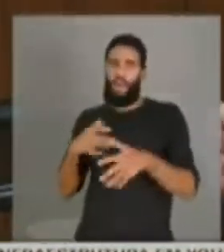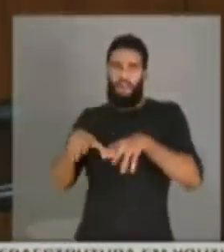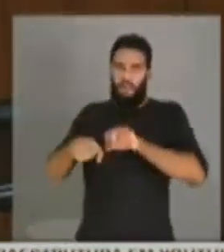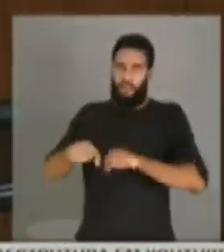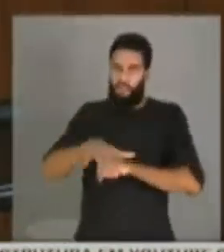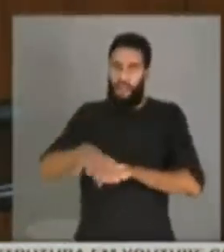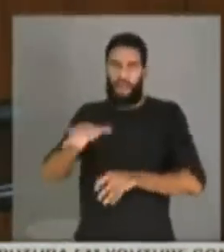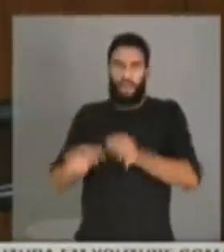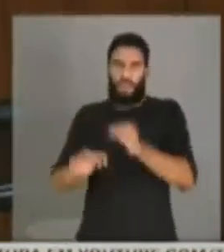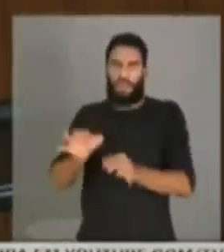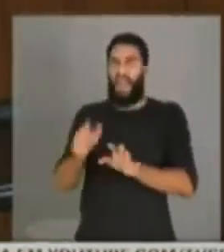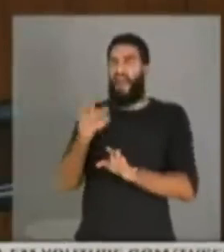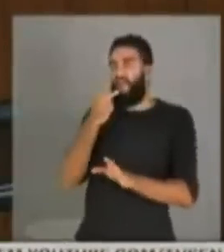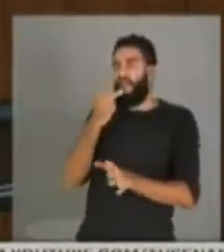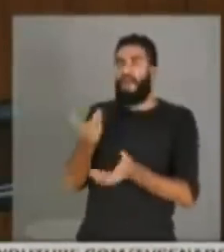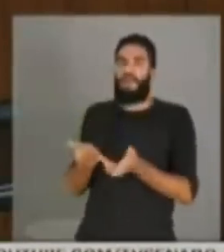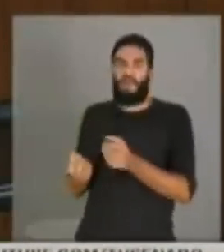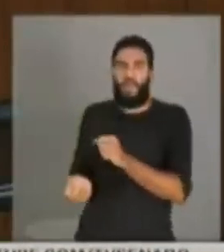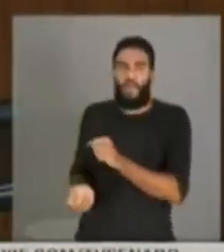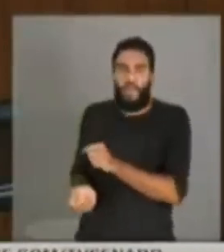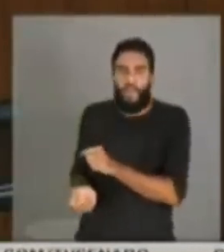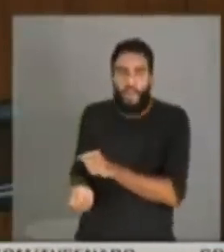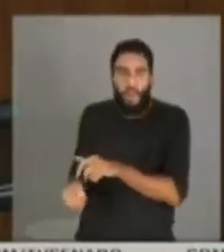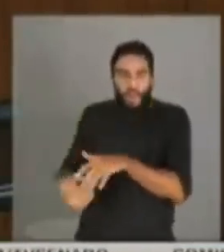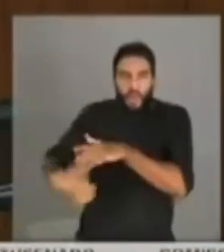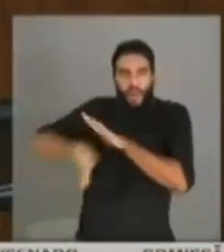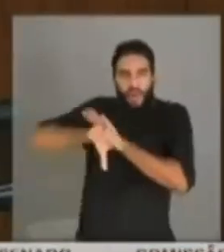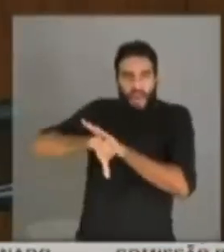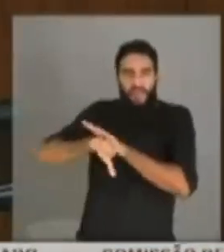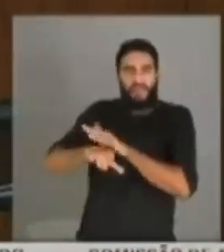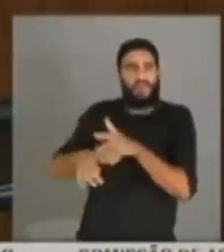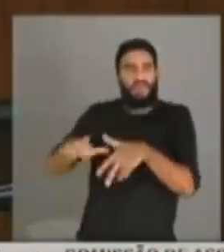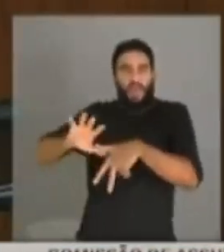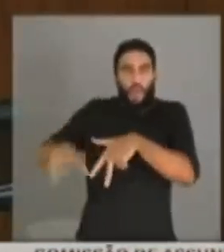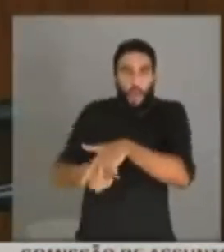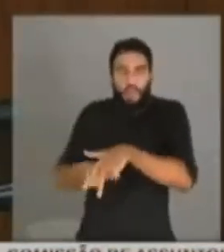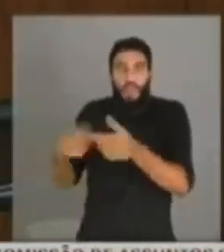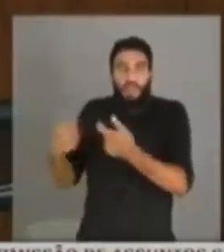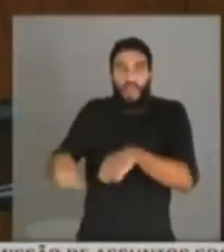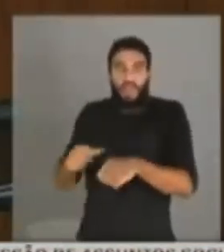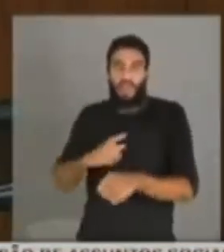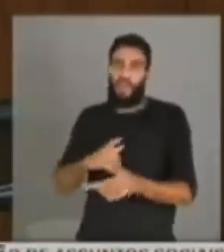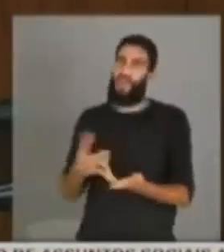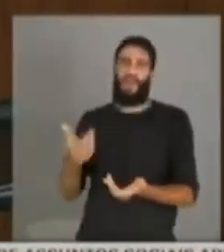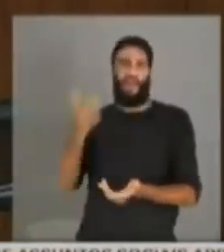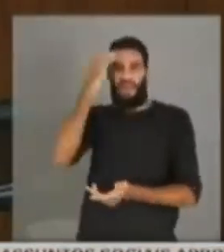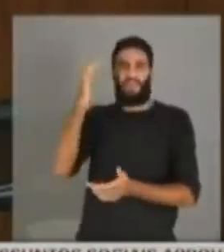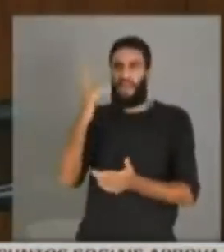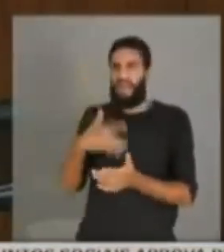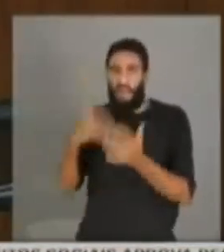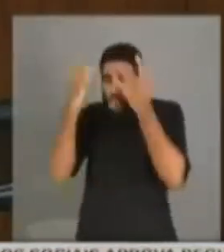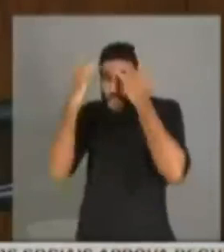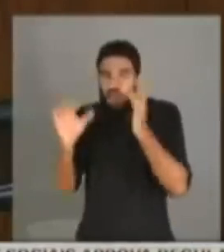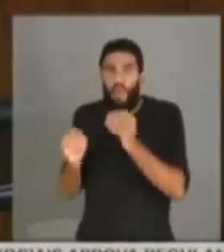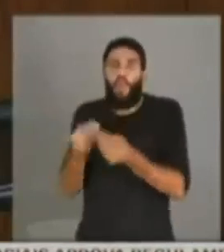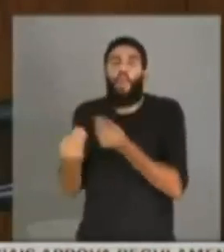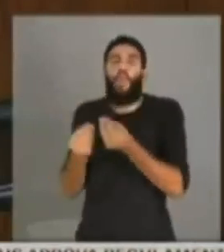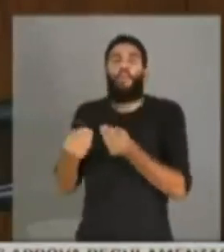jurídica, falar que no crime de corrupção passiva do 317, precisa da obtação da vontade, ele não sabe nem o é um crime formal.